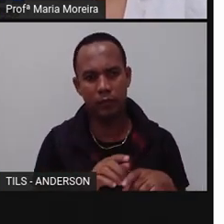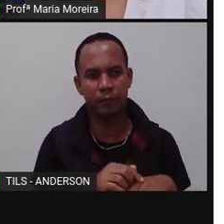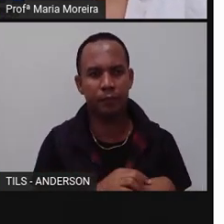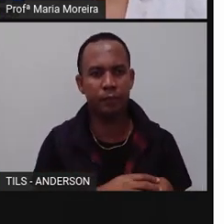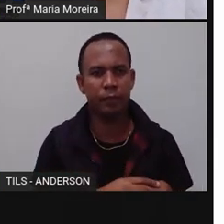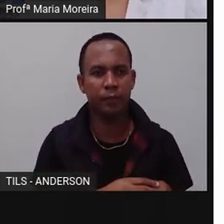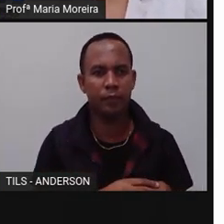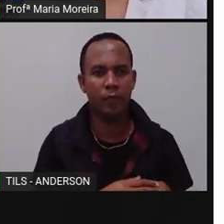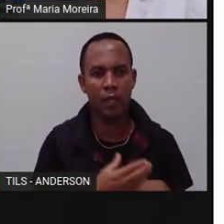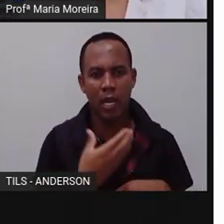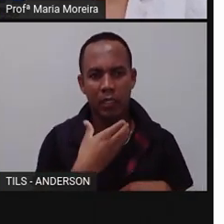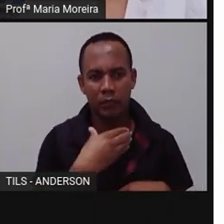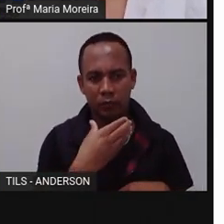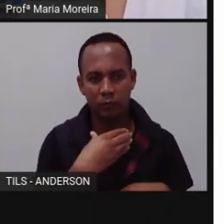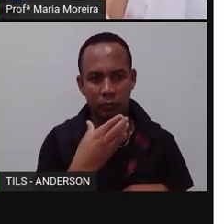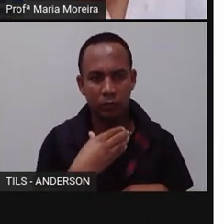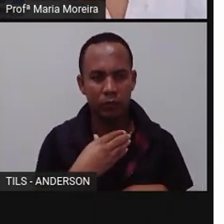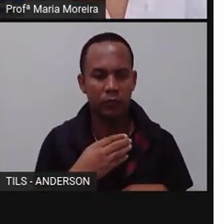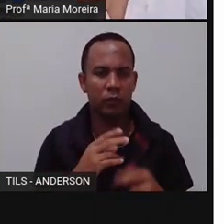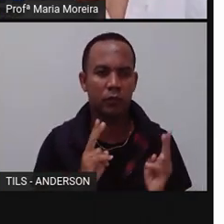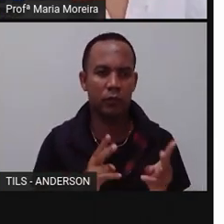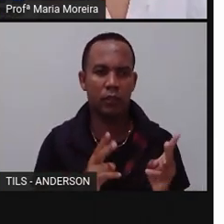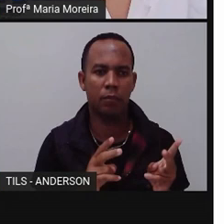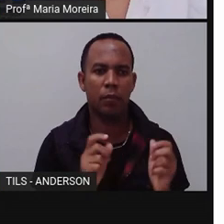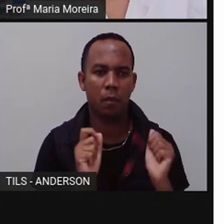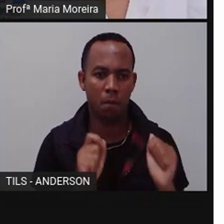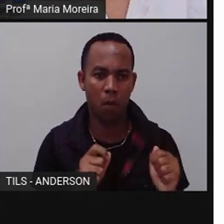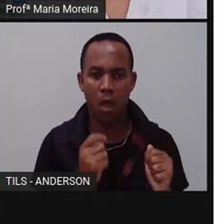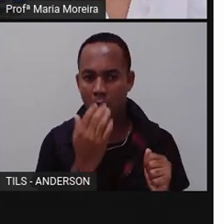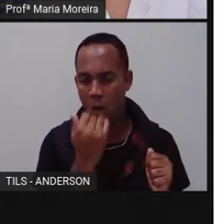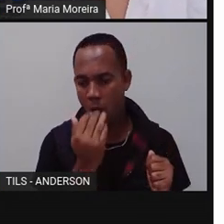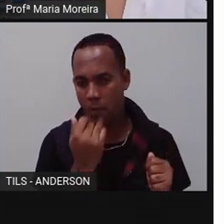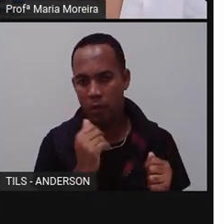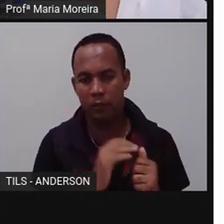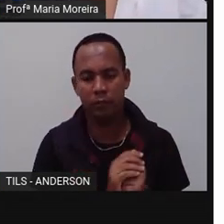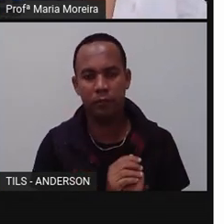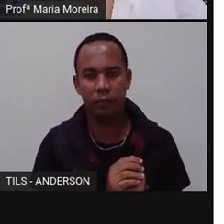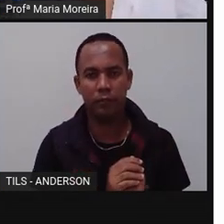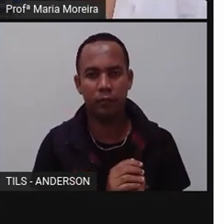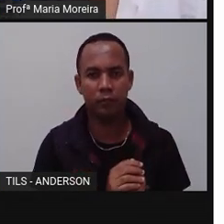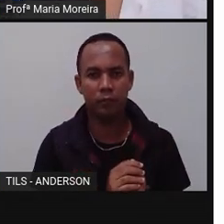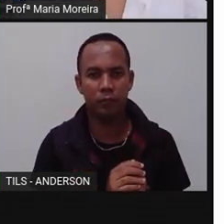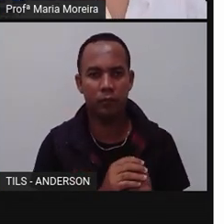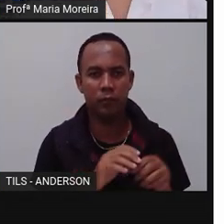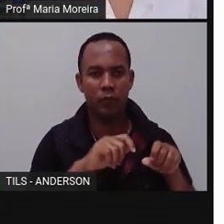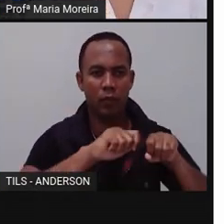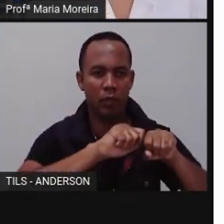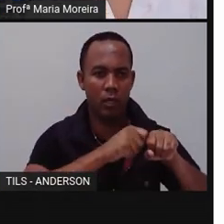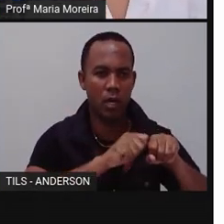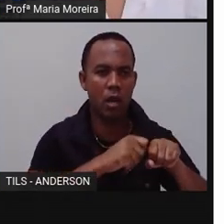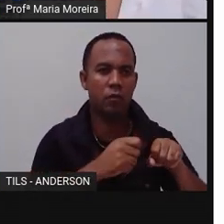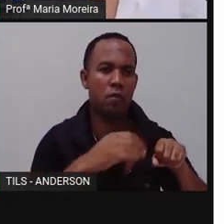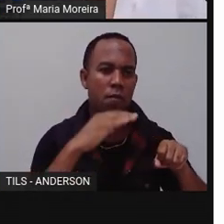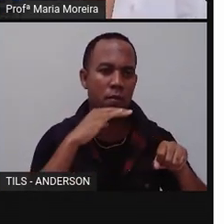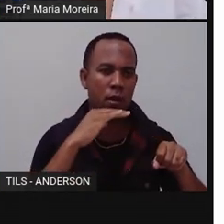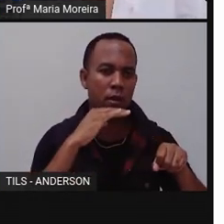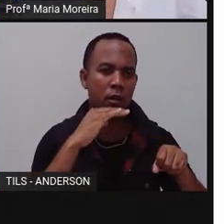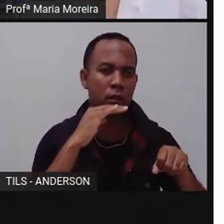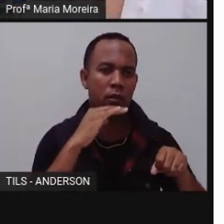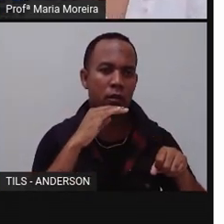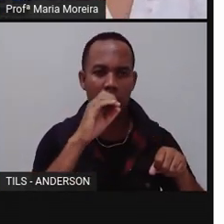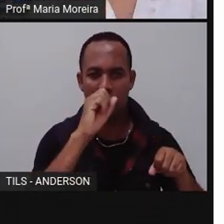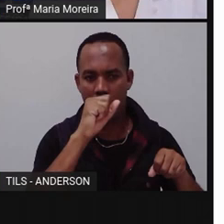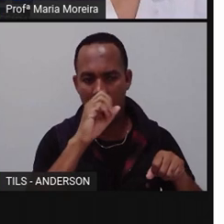Frutíferas, né? São plantas que dão frutos que a gente pode o quê? Comer. Cajueiro, mangueira, pé de